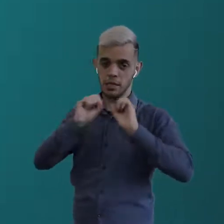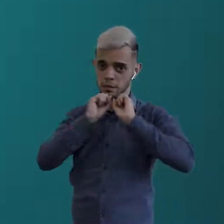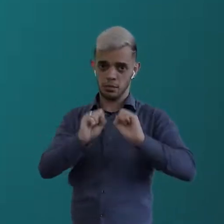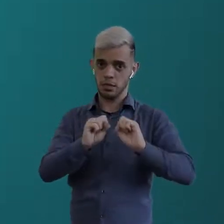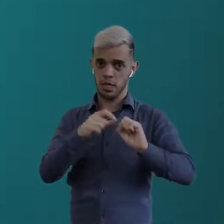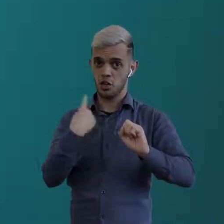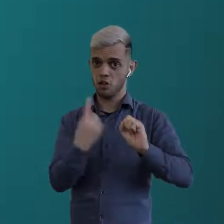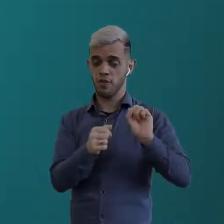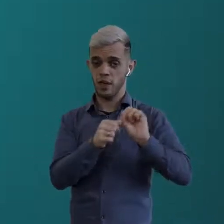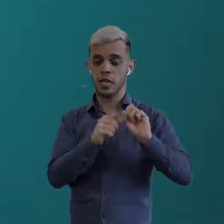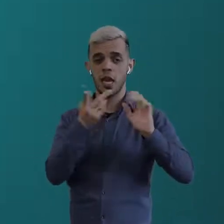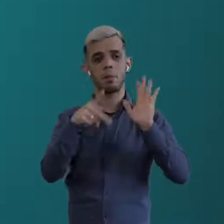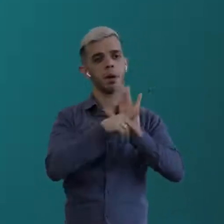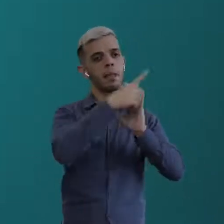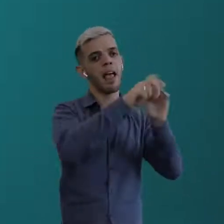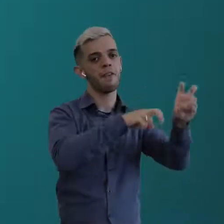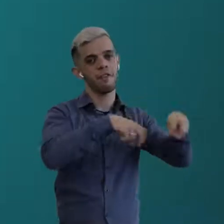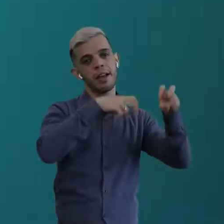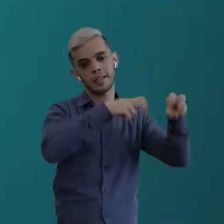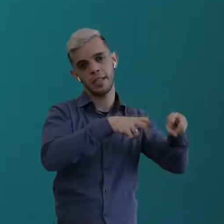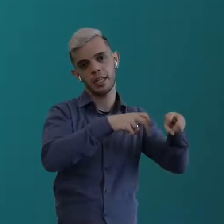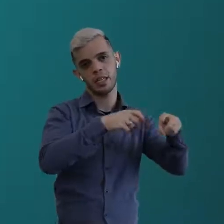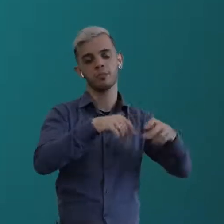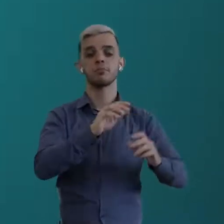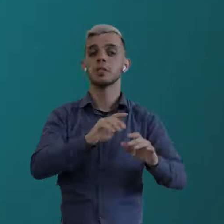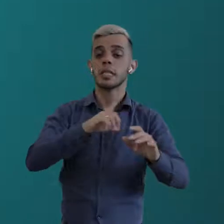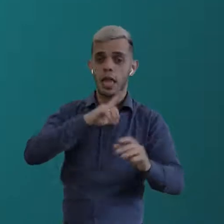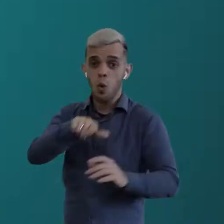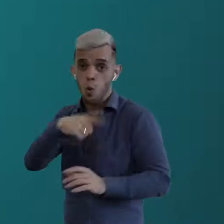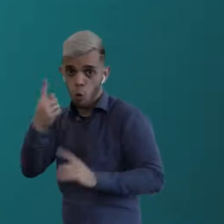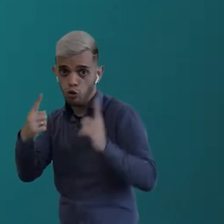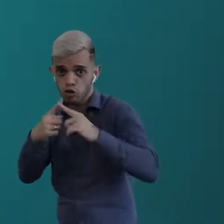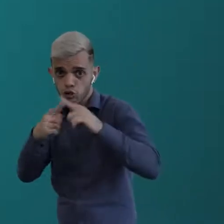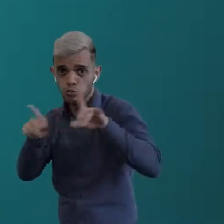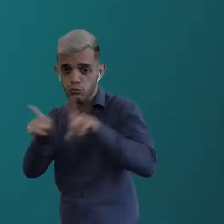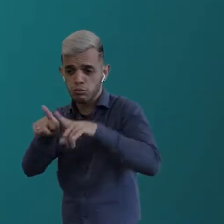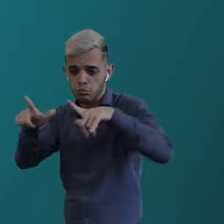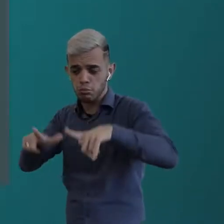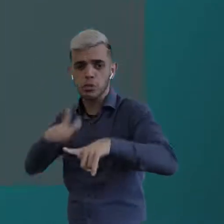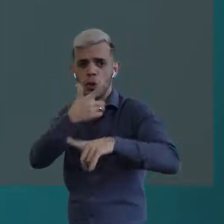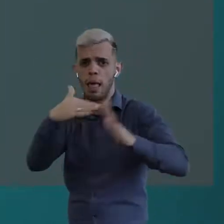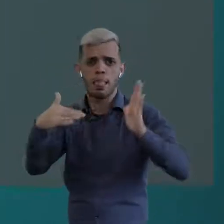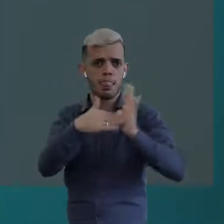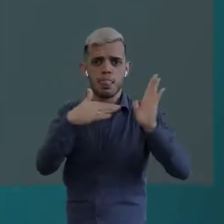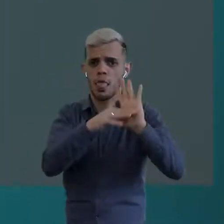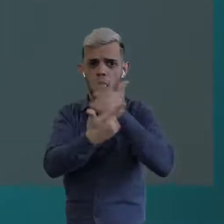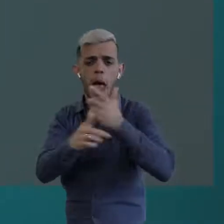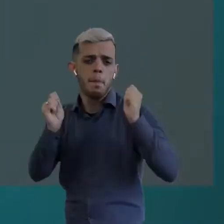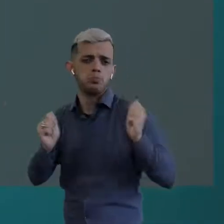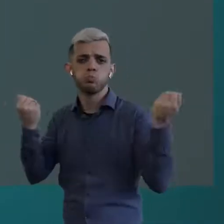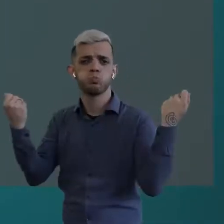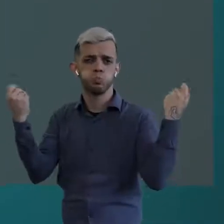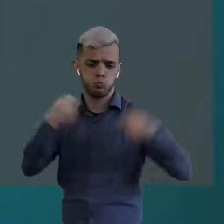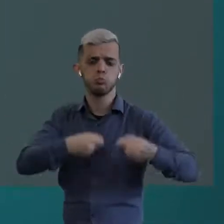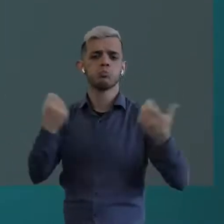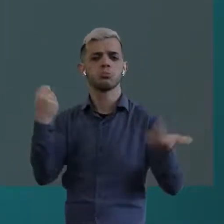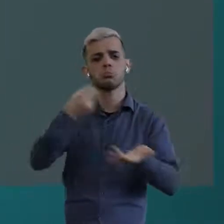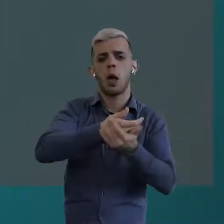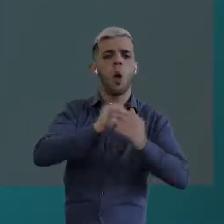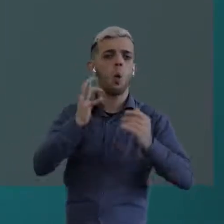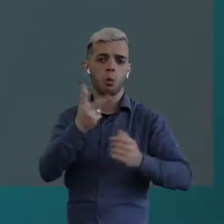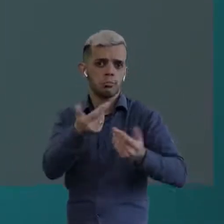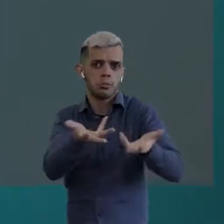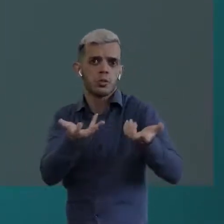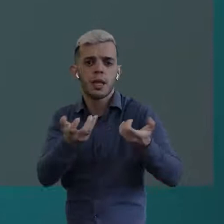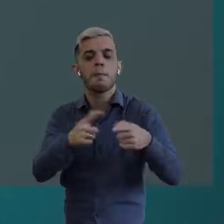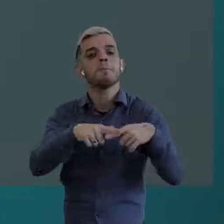na esmanza, isso é na Secretaria da Fazenda, através de leilão. E tem o solo criado não adensável. Esse não tem limite, pode comprar quanto